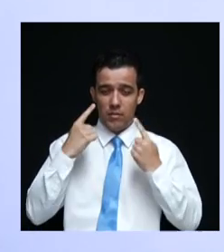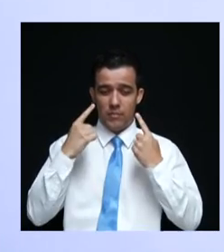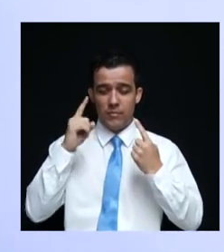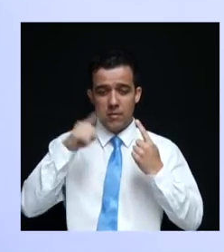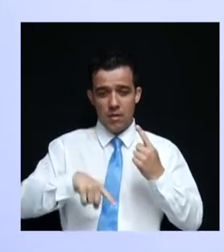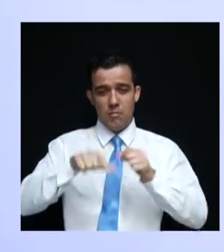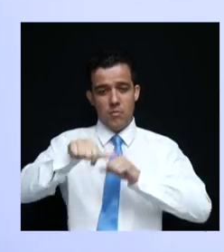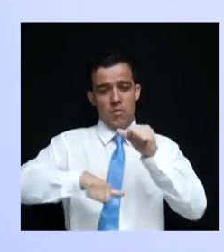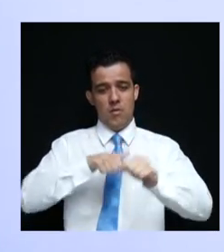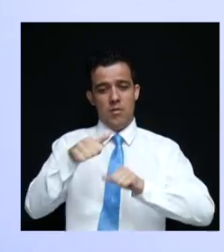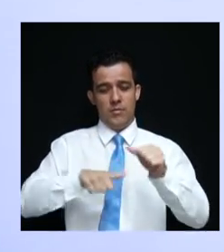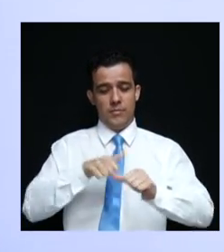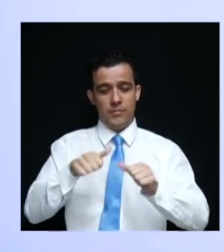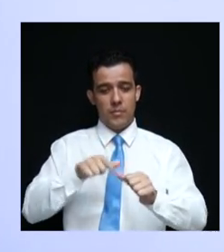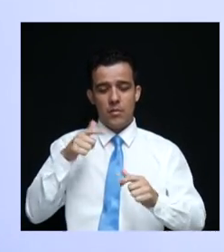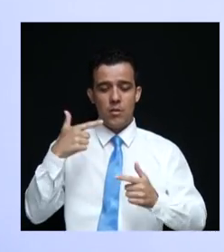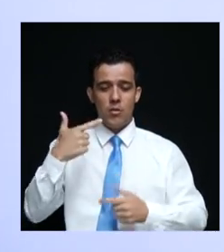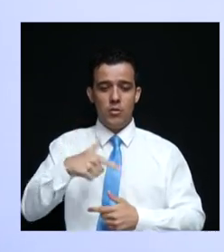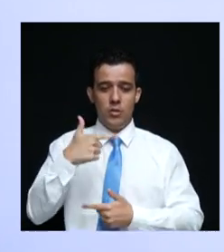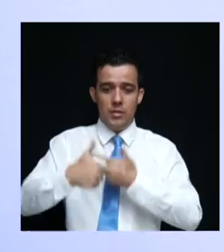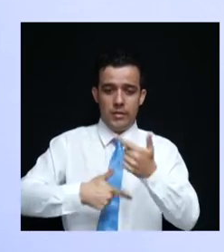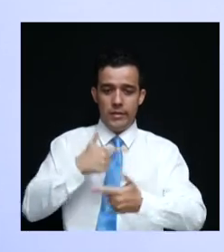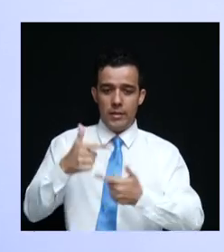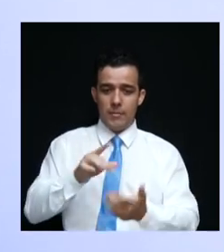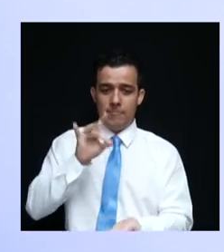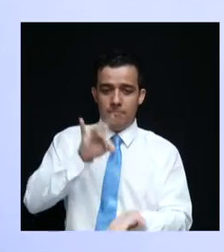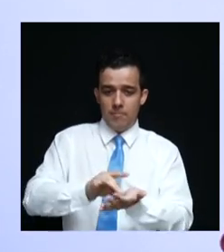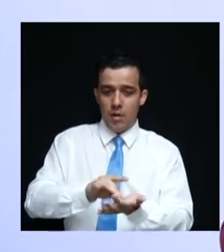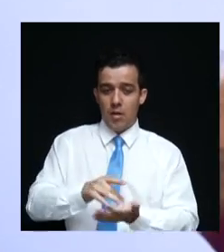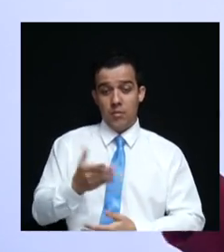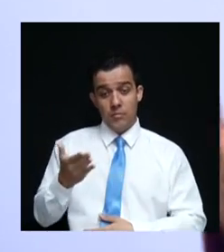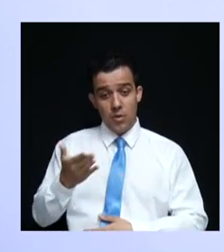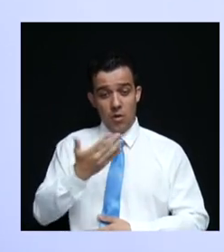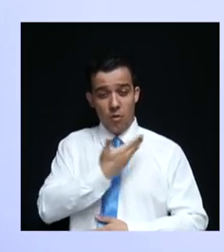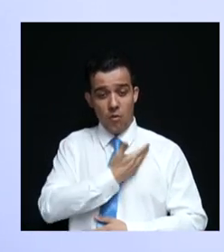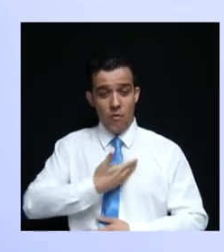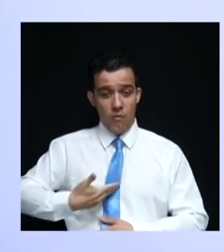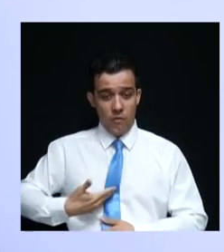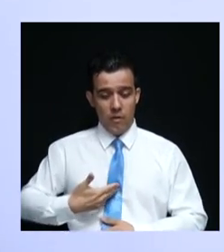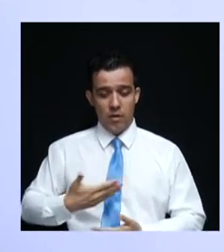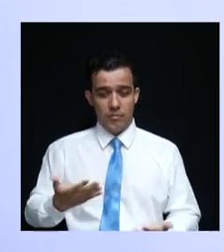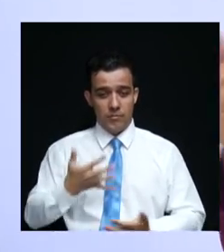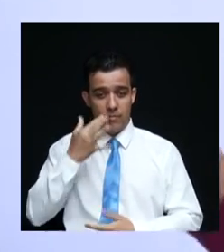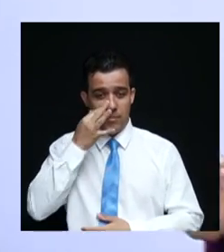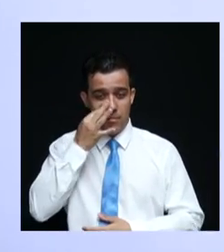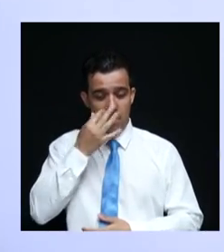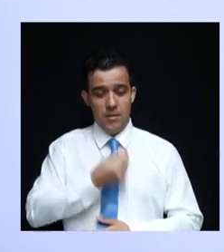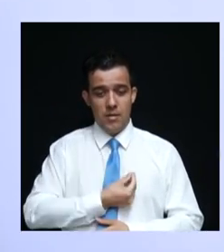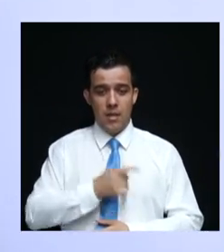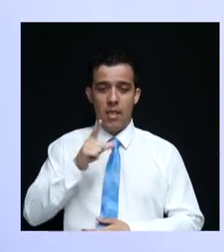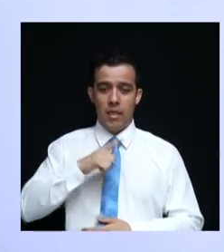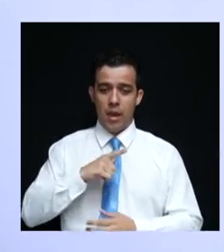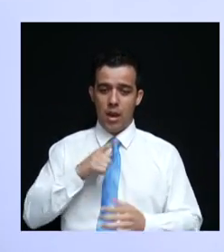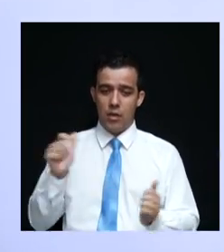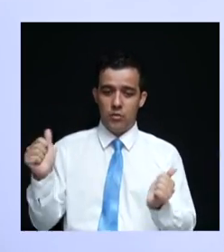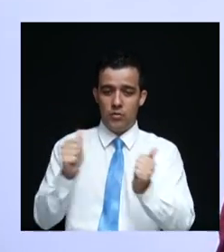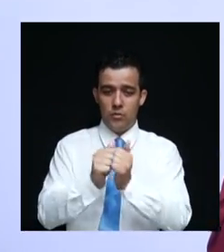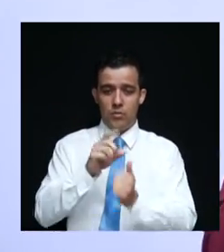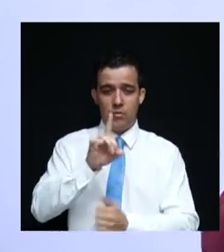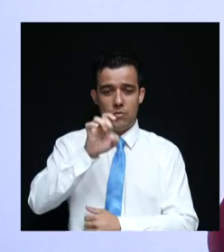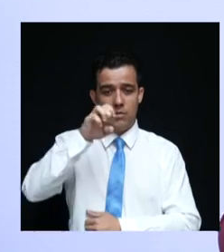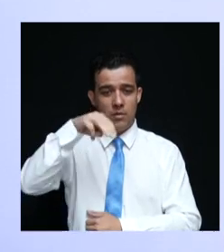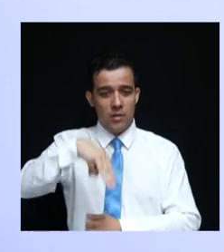isso. Nós não tivemos ações efetivas, esse governo que aí está, mas que tiveram a participação do DEM e também